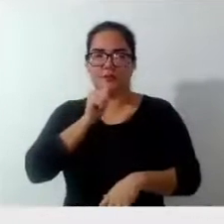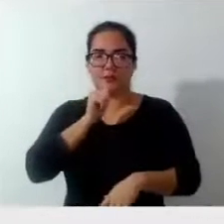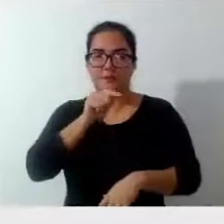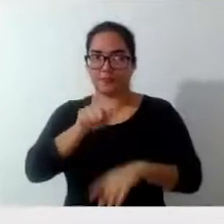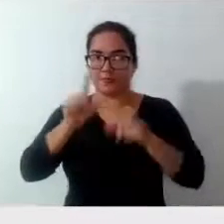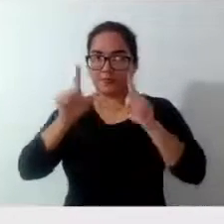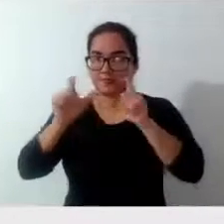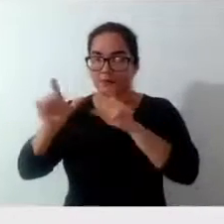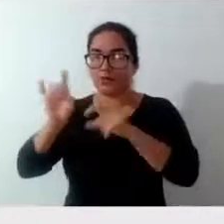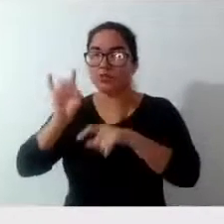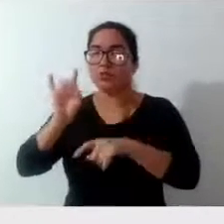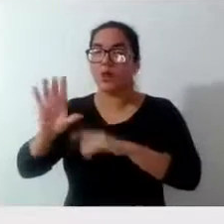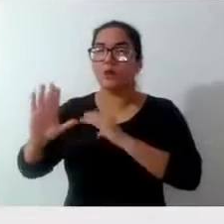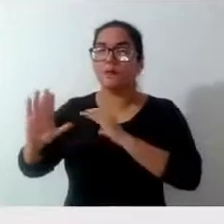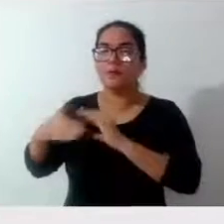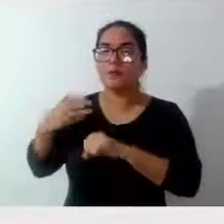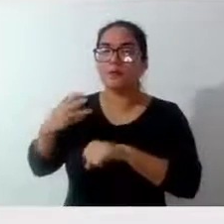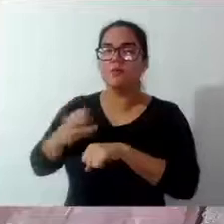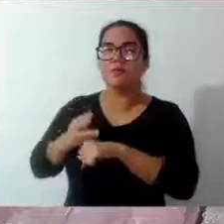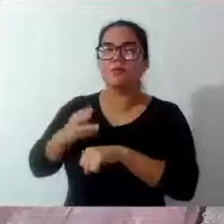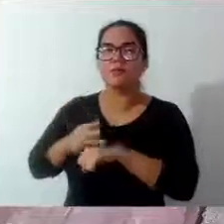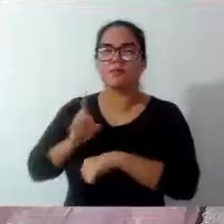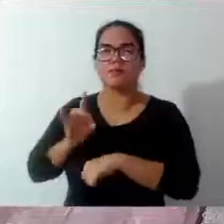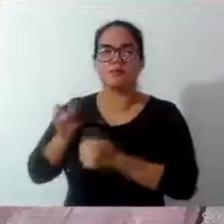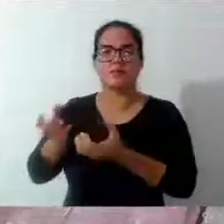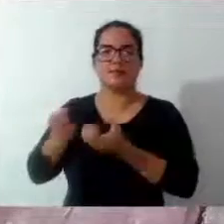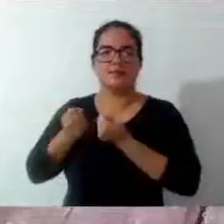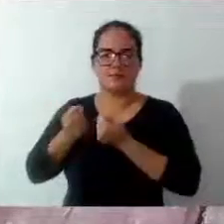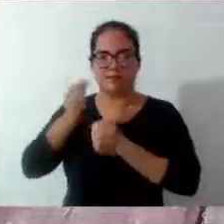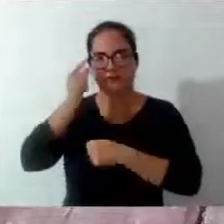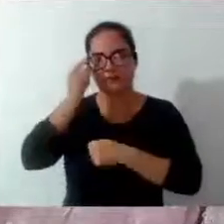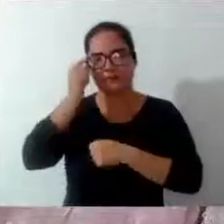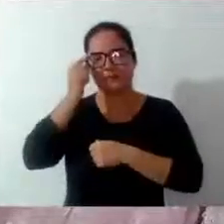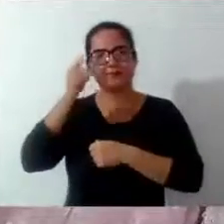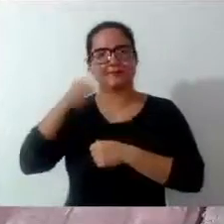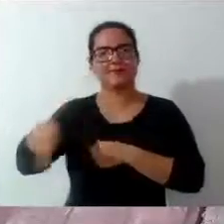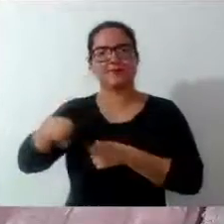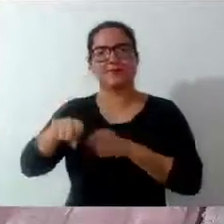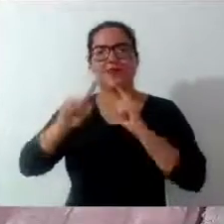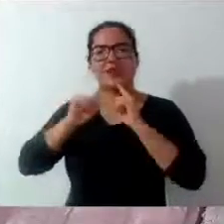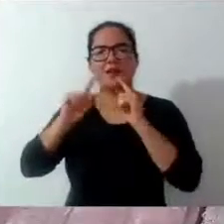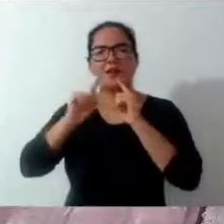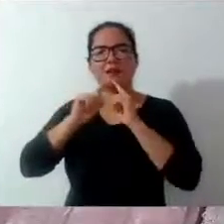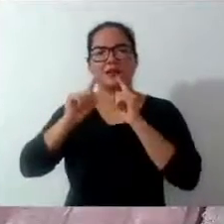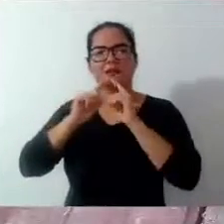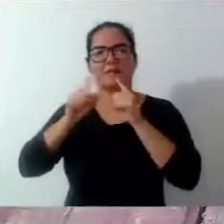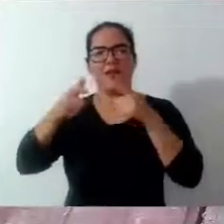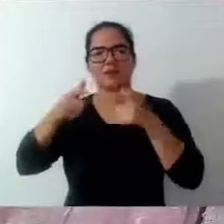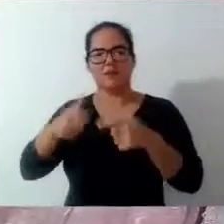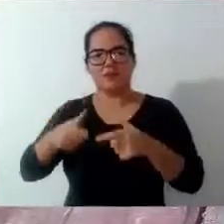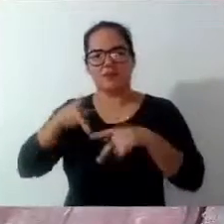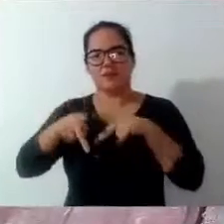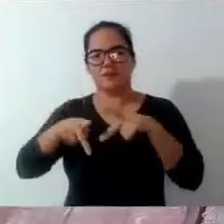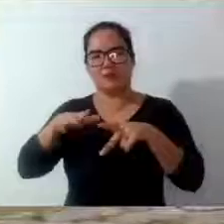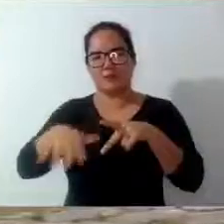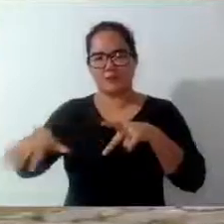só foram as que eu recebi por WhatsApp, essa reclamação aí da nossa população.